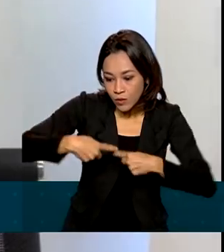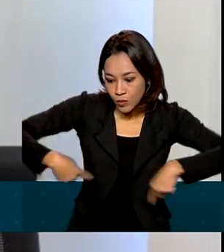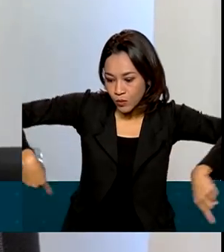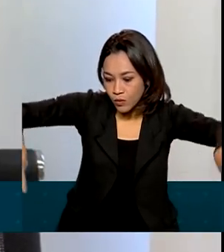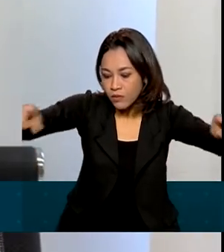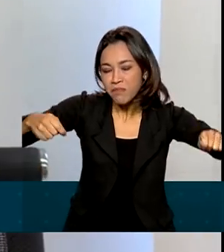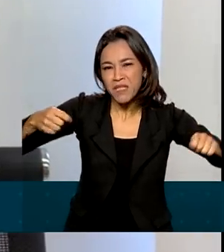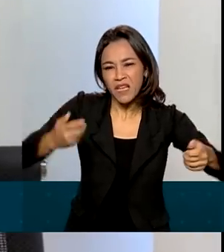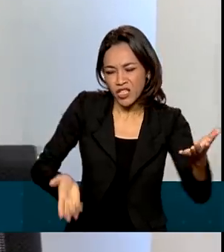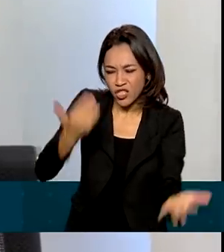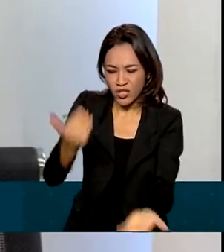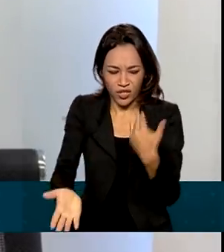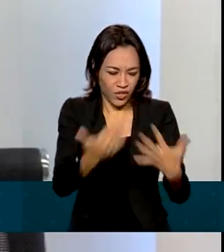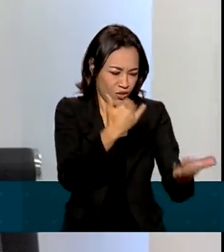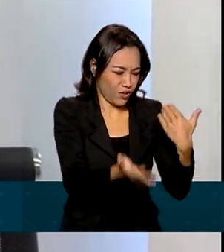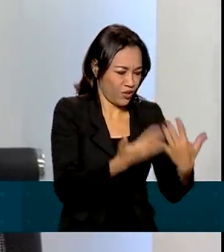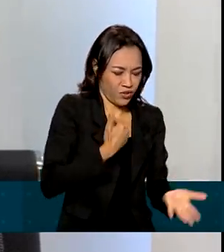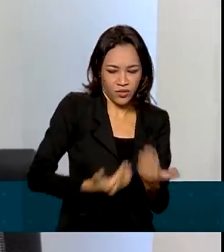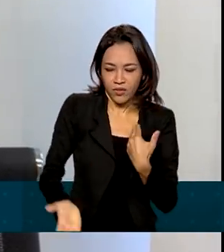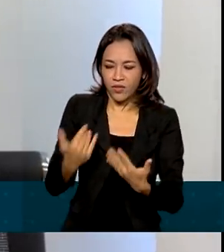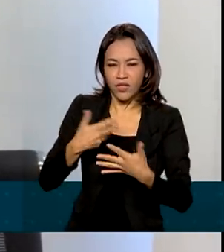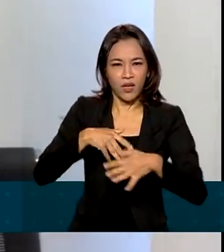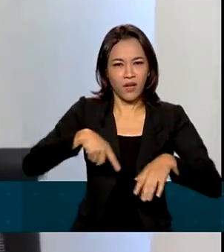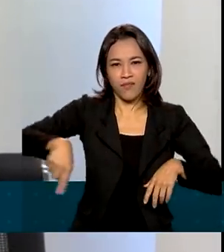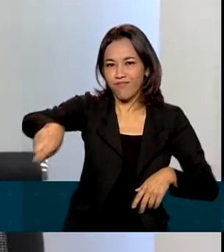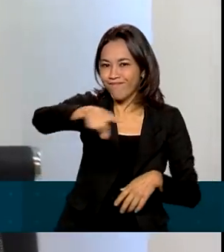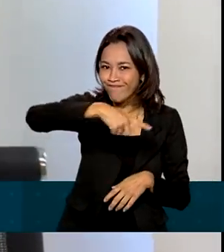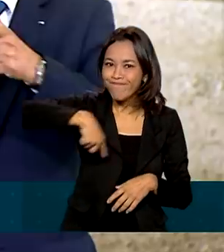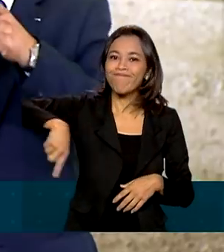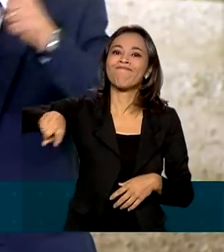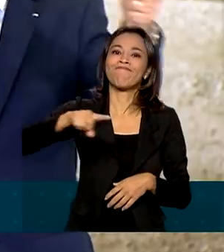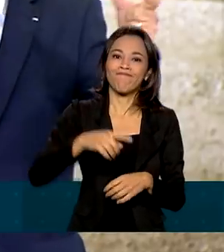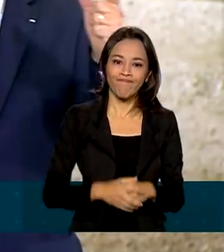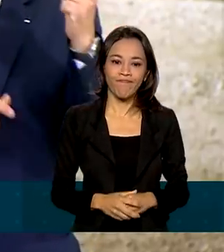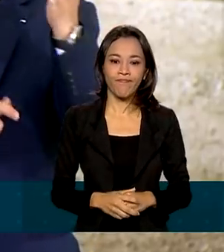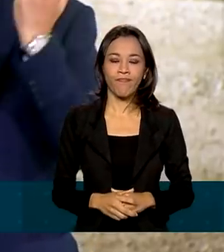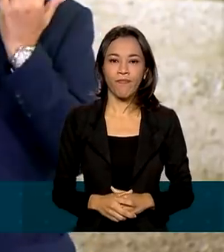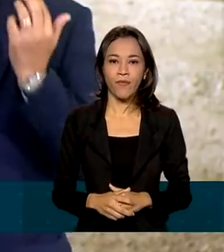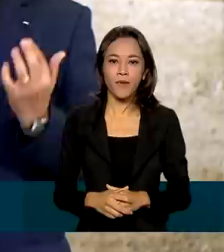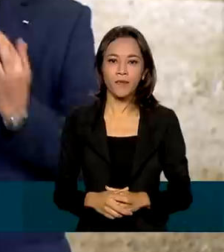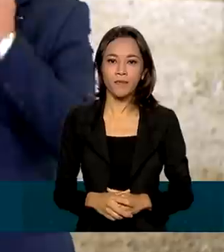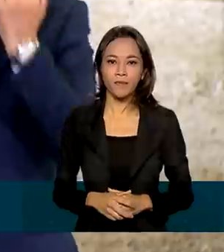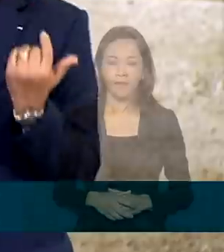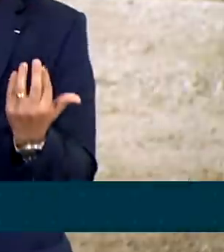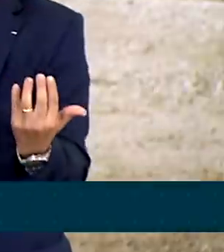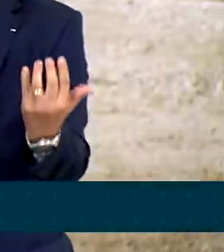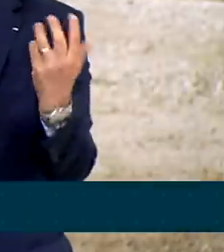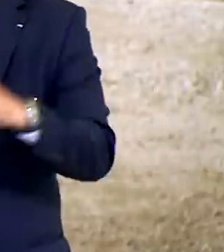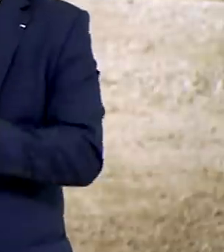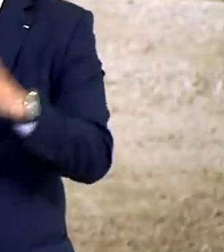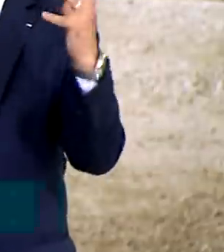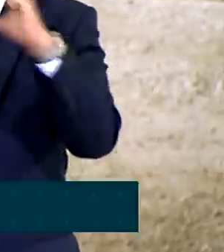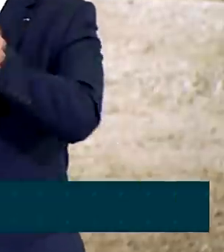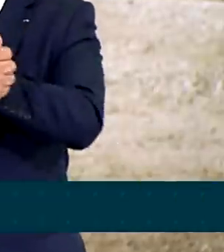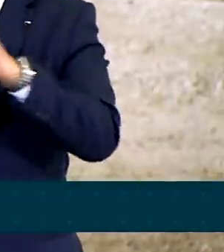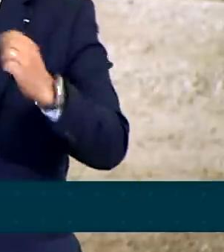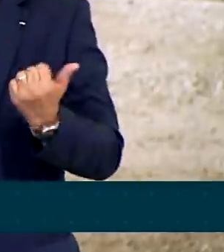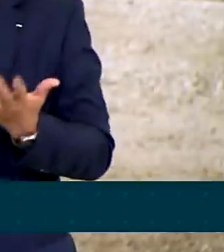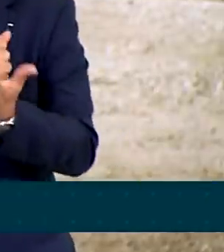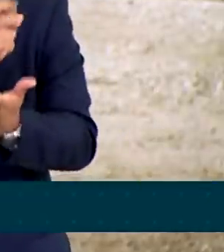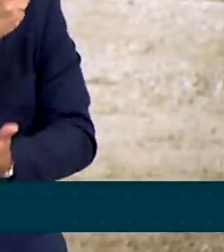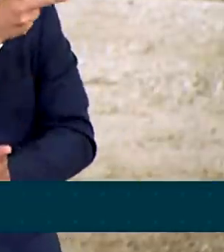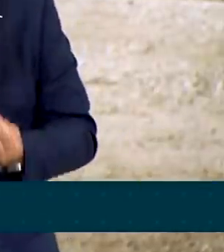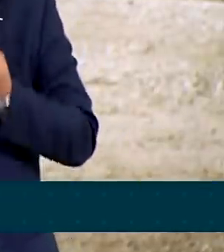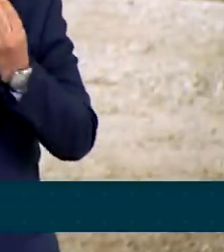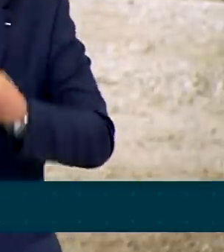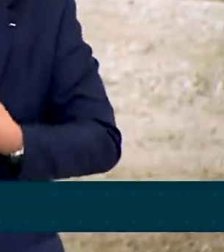renovada novamente, vai ter que ser decepada. Vamos apoiar aqueles produtores que necessitam recuperar suas